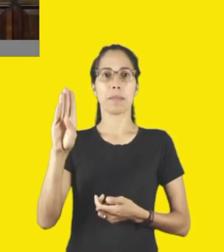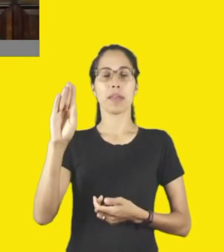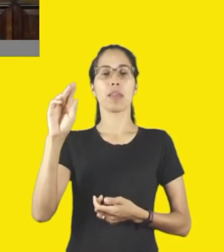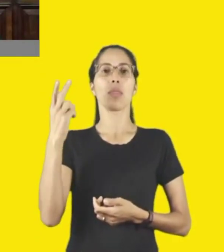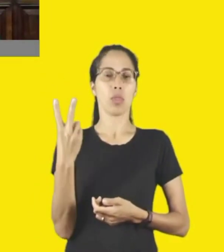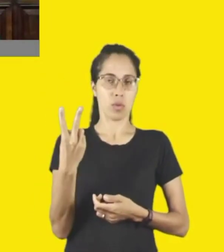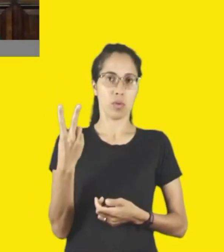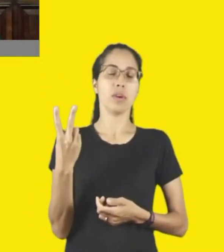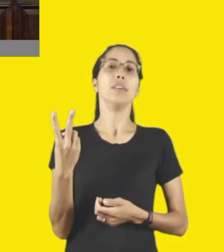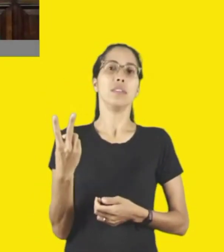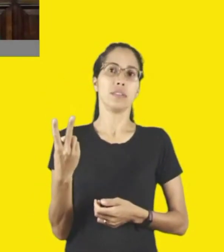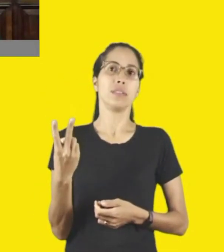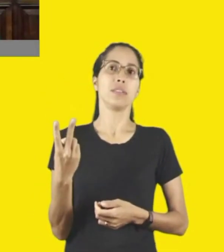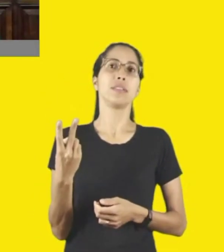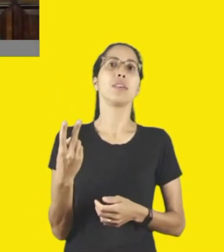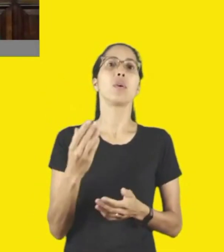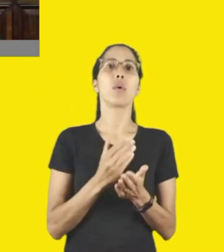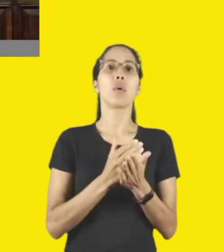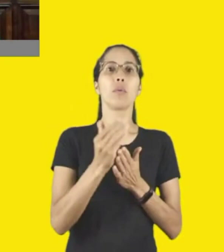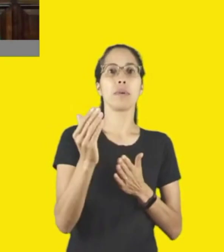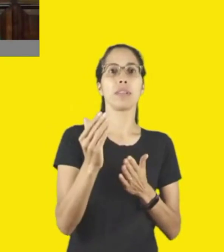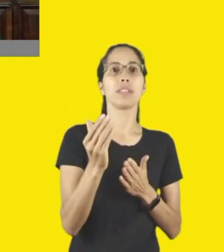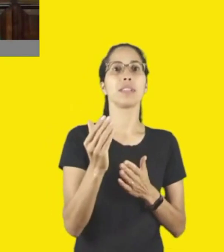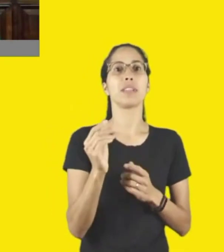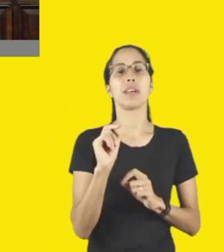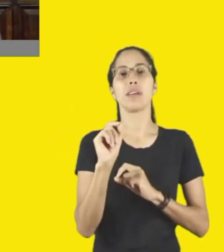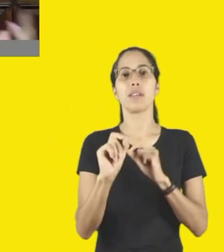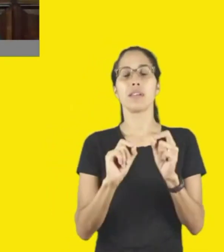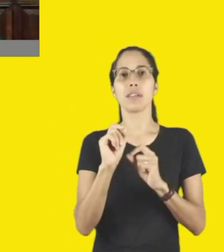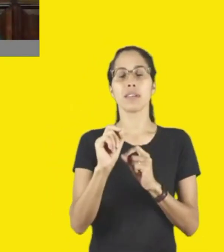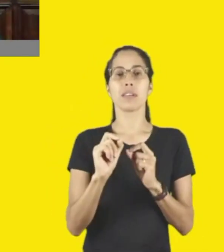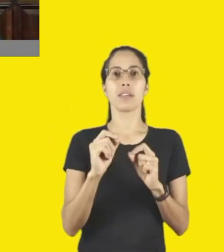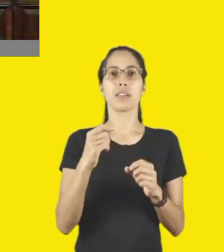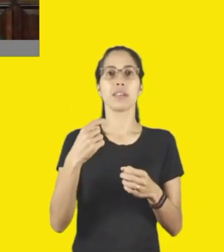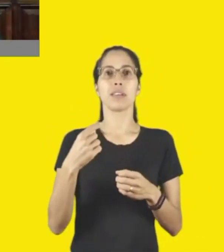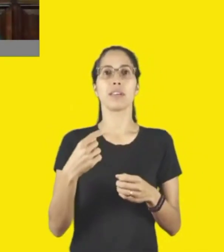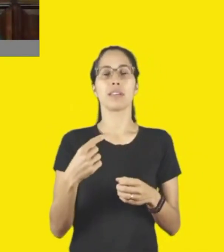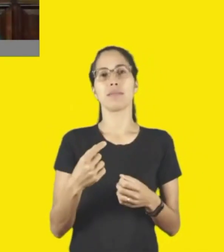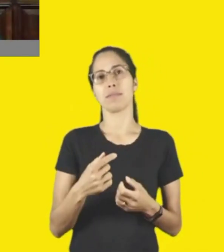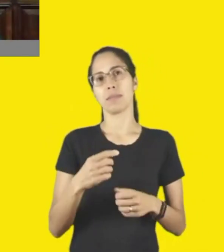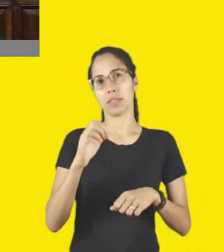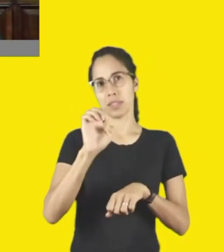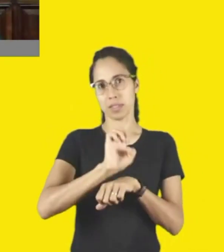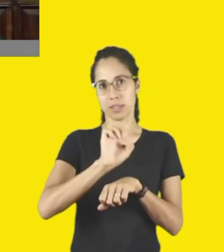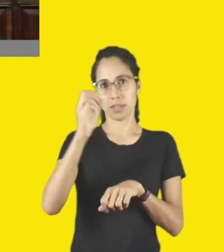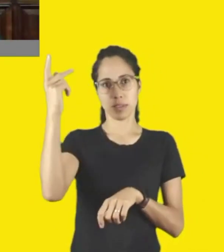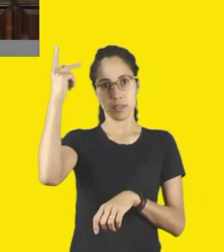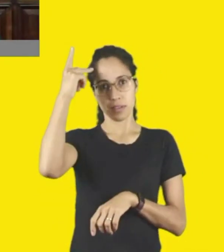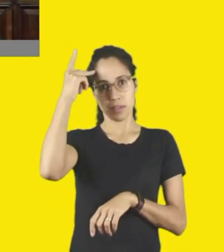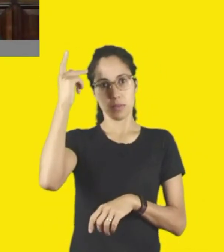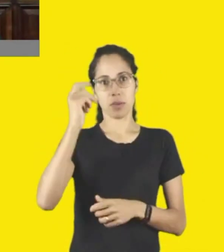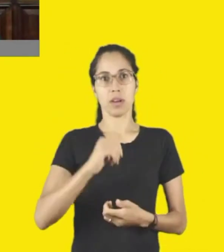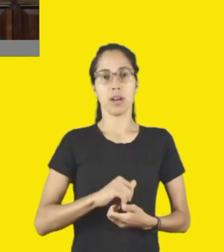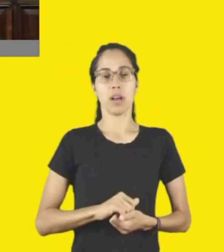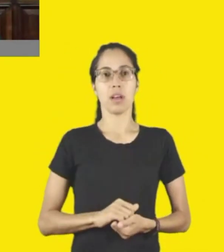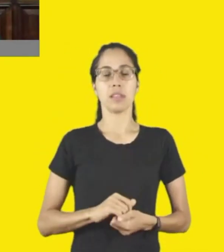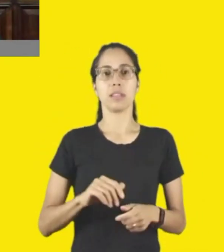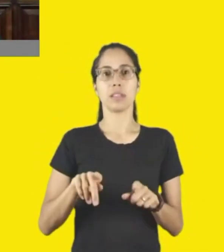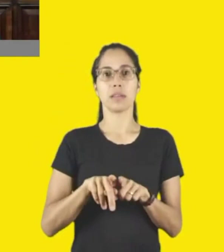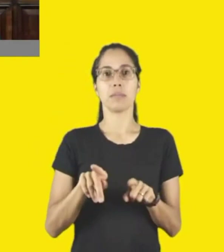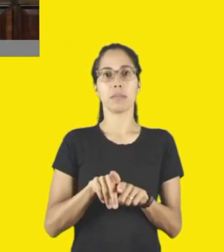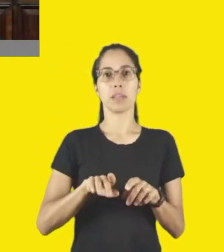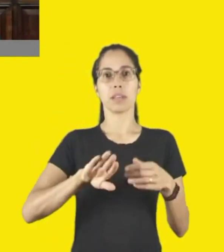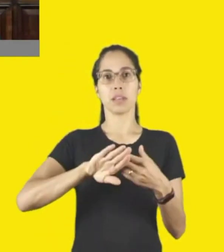Estado de São Paulo, um valor razoável, é, eu pensar só o editar, o PROAC editais, separado da LAB,